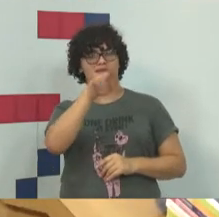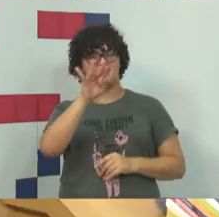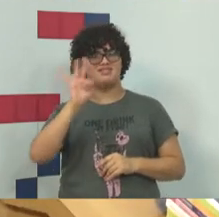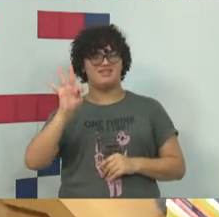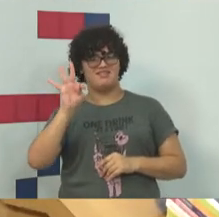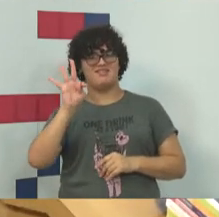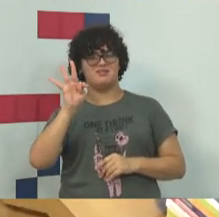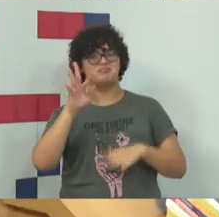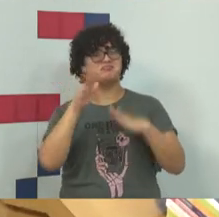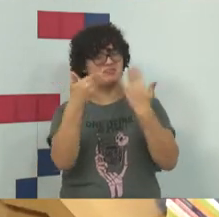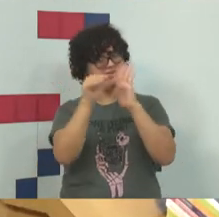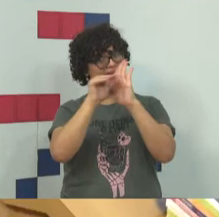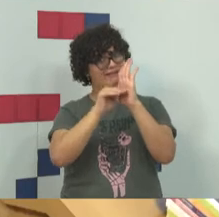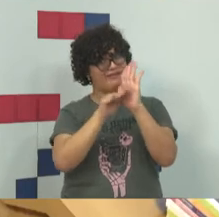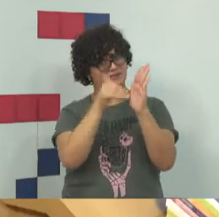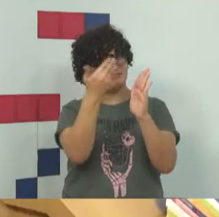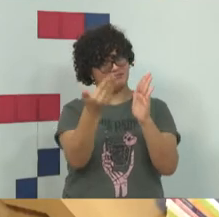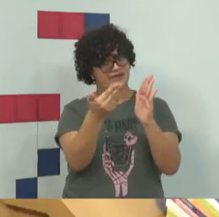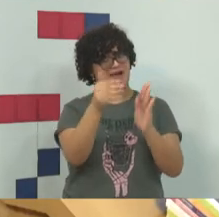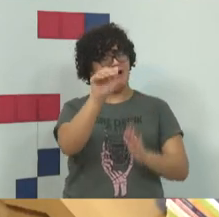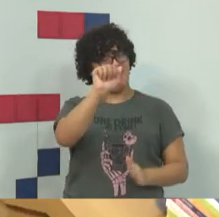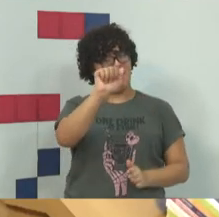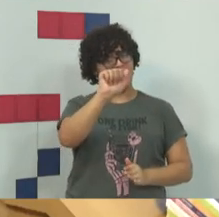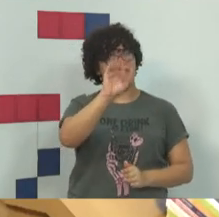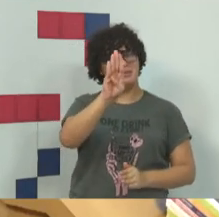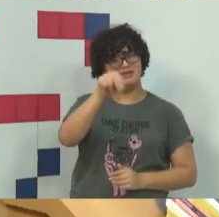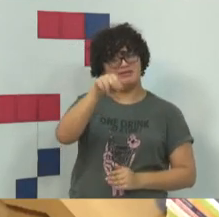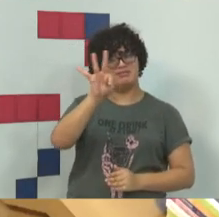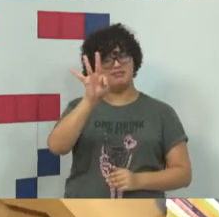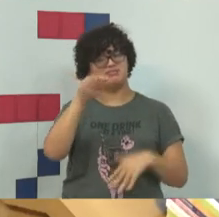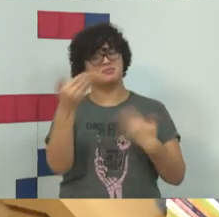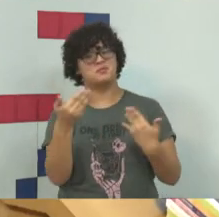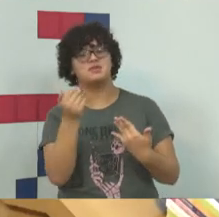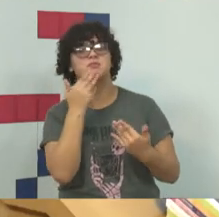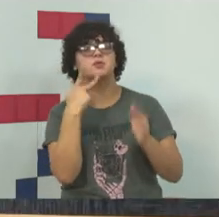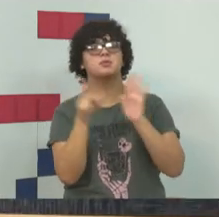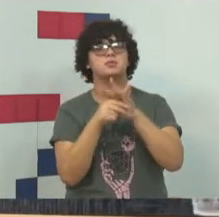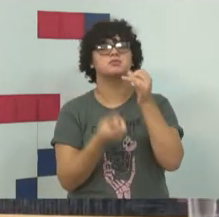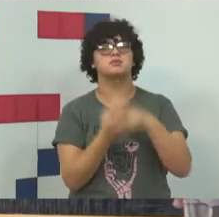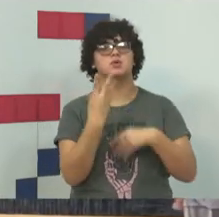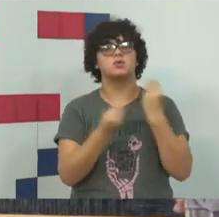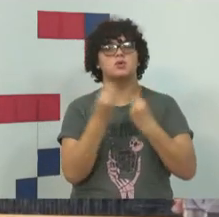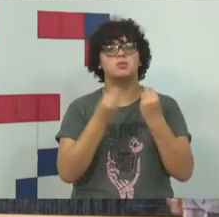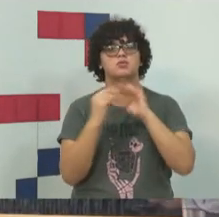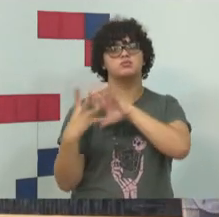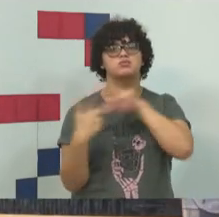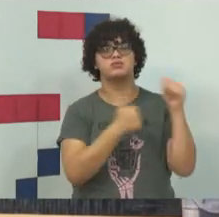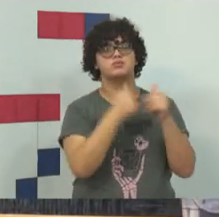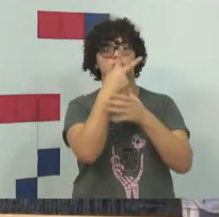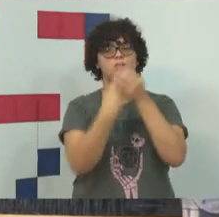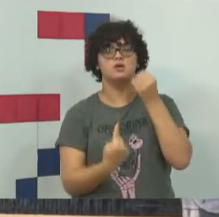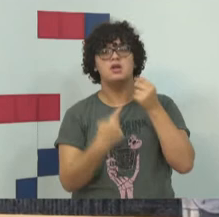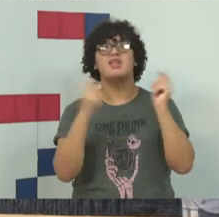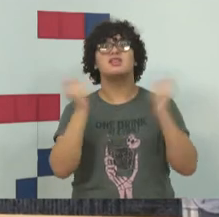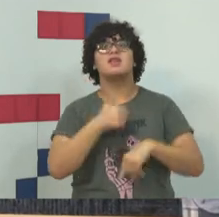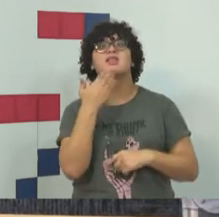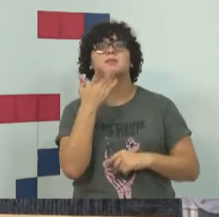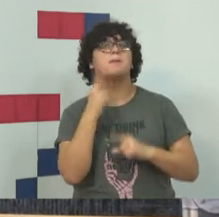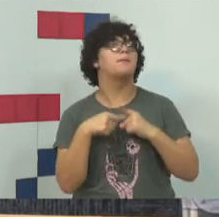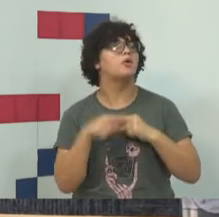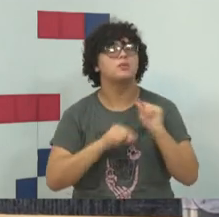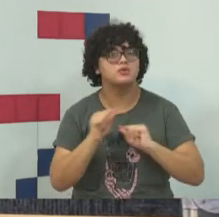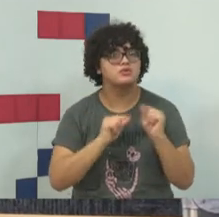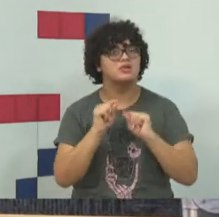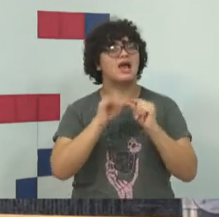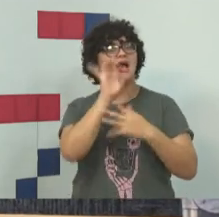criar um rito, mas um procedimento próprio e universal. Porque cada